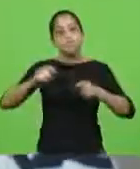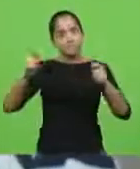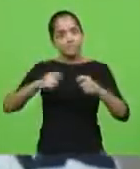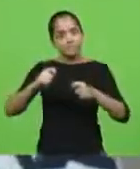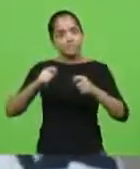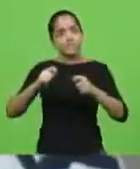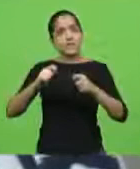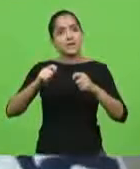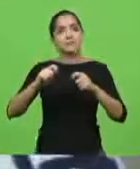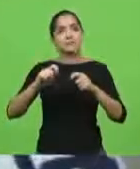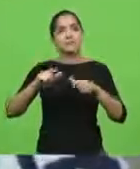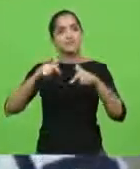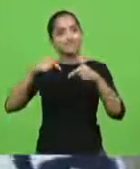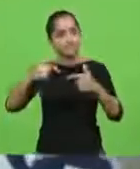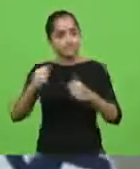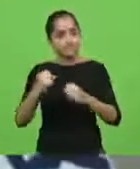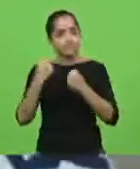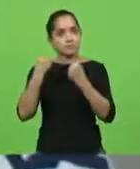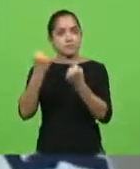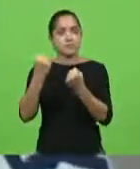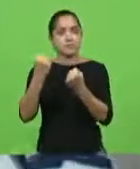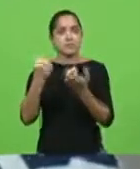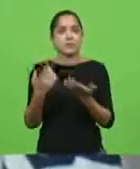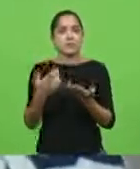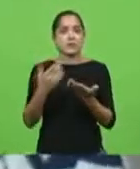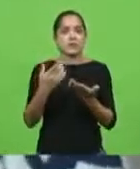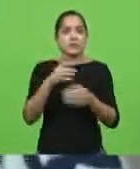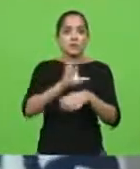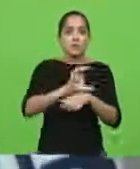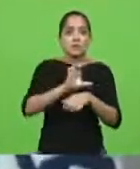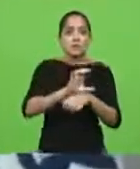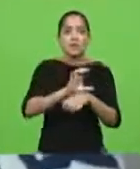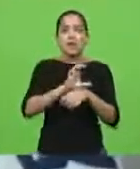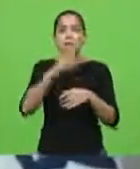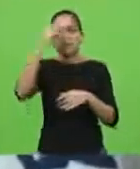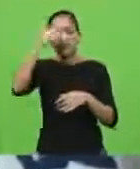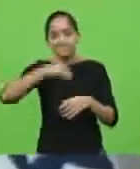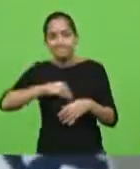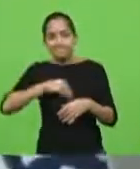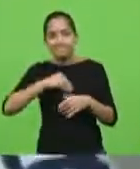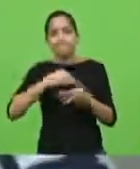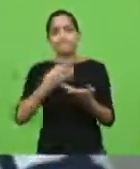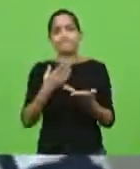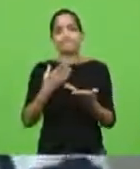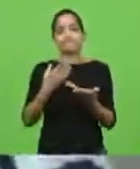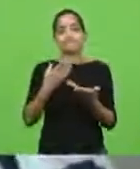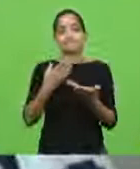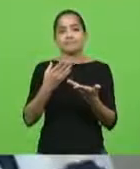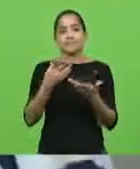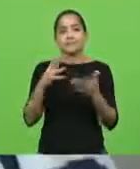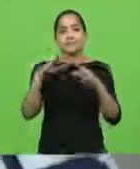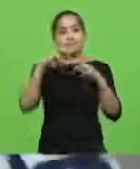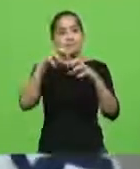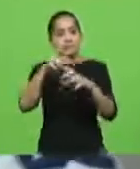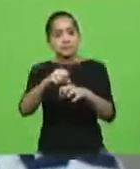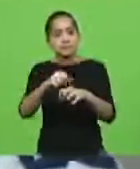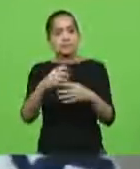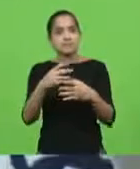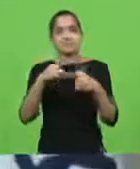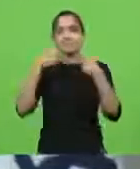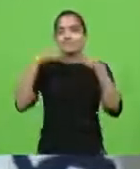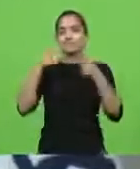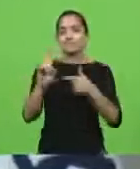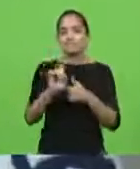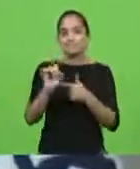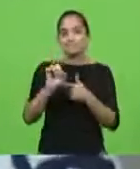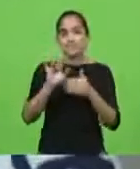pé. Santa Catarina está triste. Santa Catarina está com o olhar sombrio. Santa Catarina não está mais sorrindo. Nós